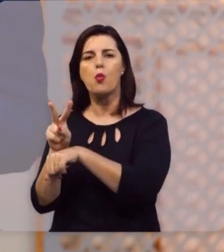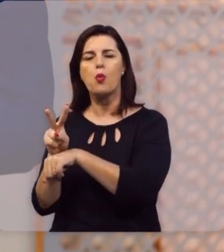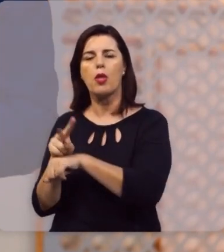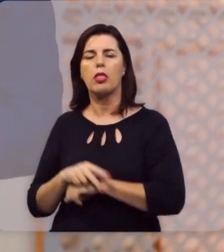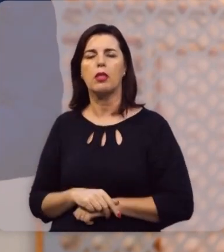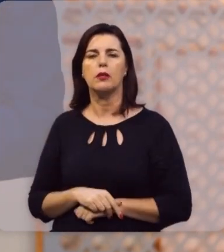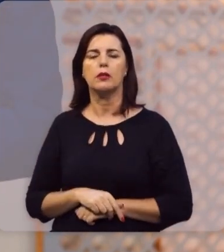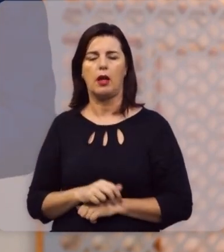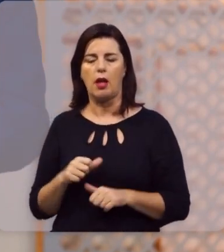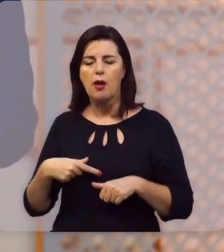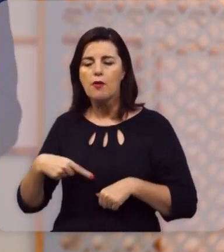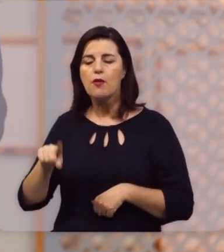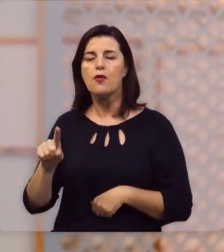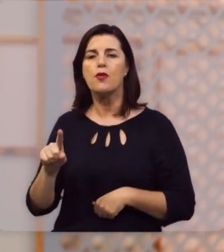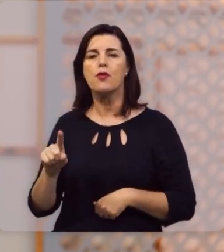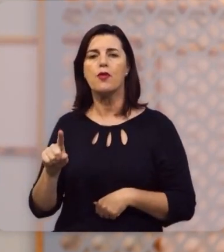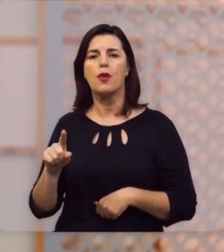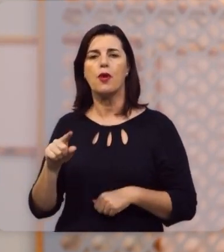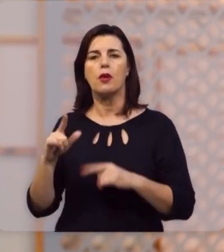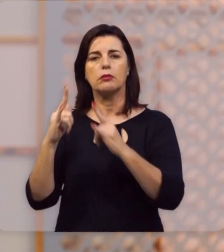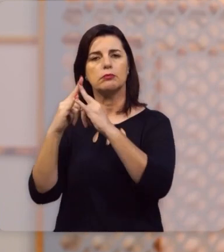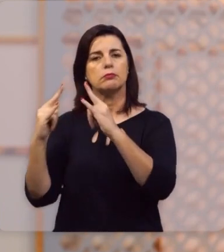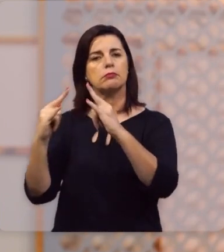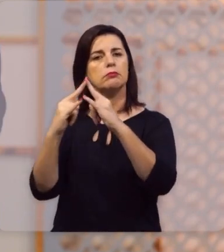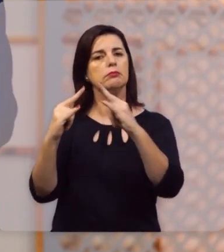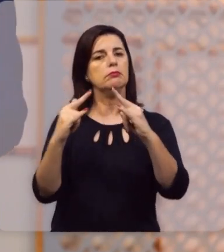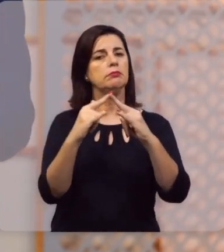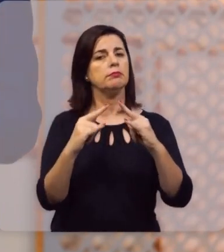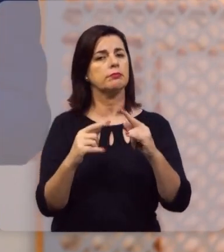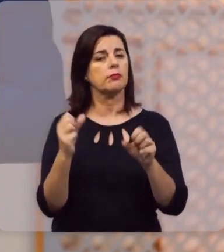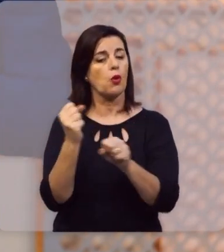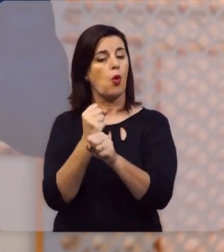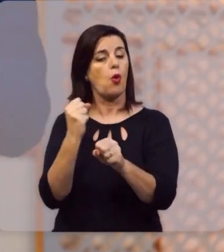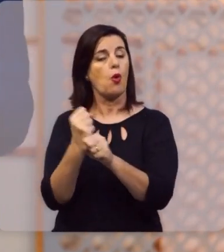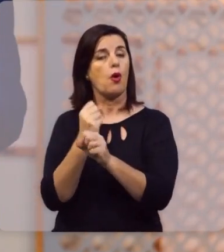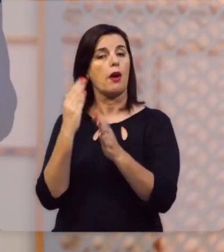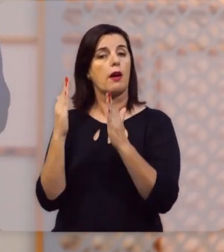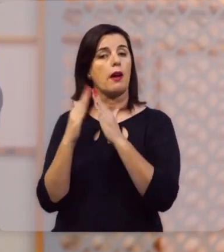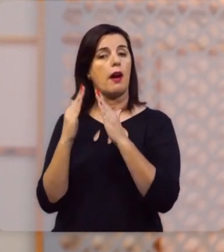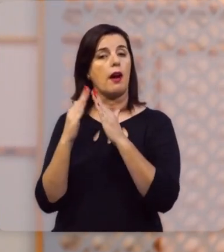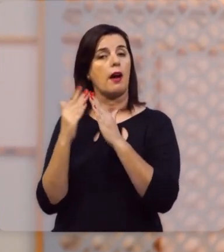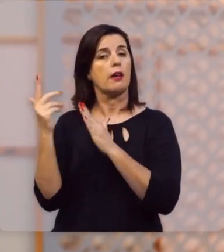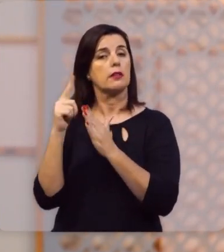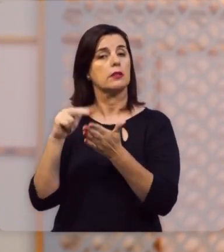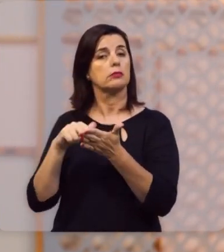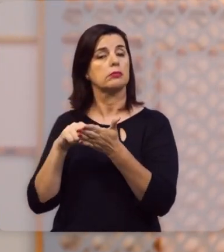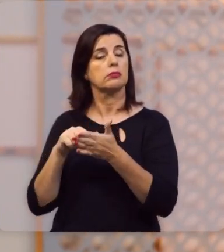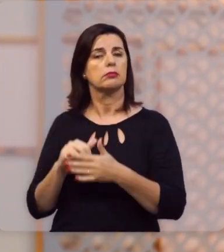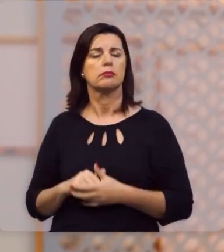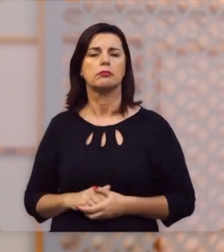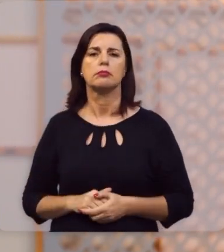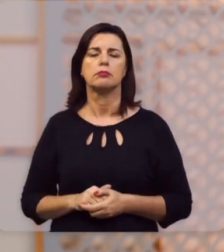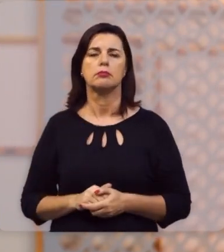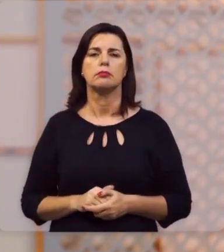muitos rebanhos, e ele foi não só armando tendas como um peregrino, mas construindo casas permanentes.